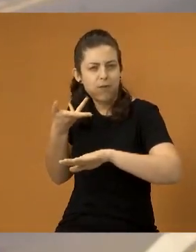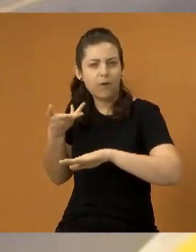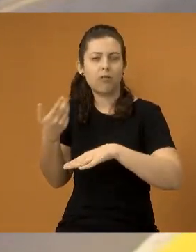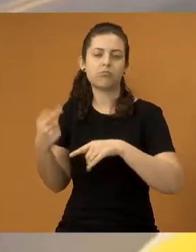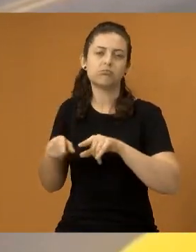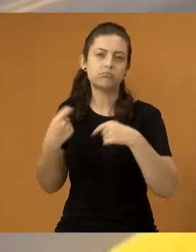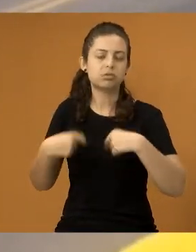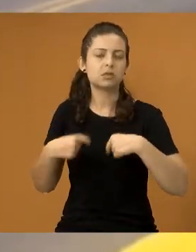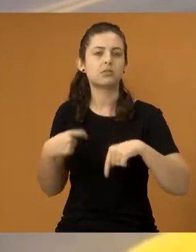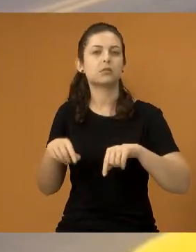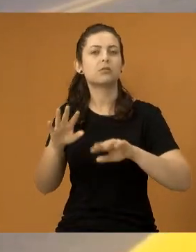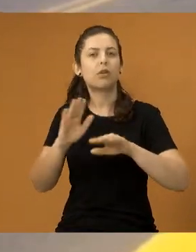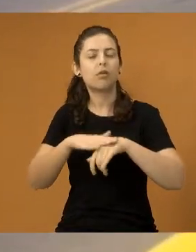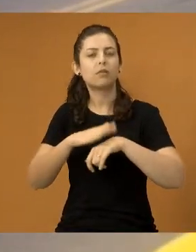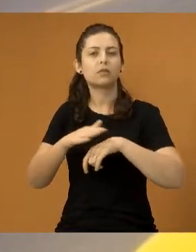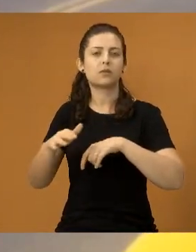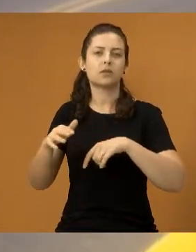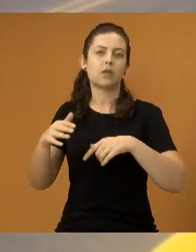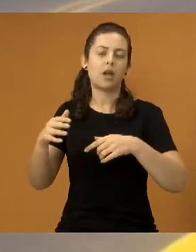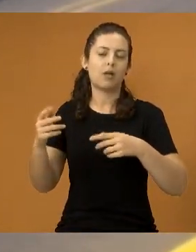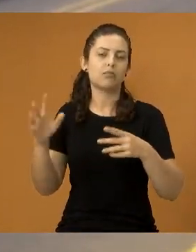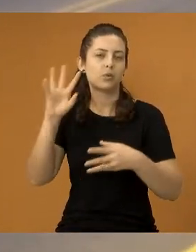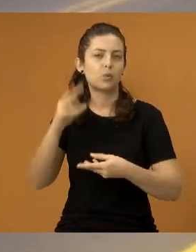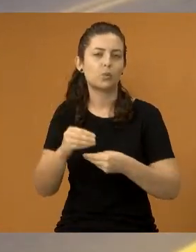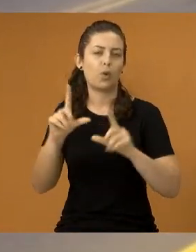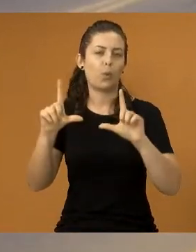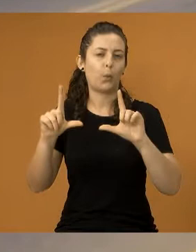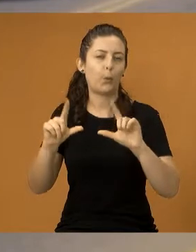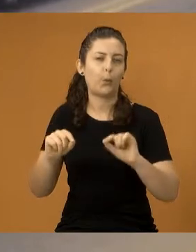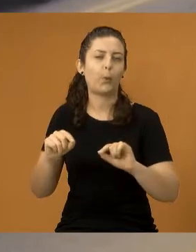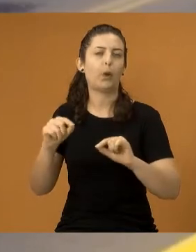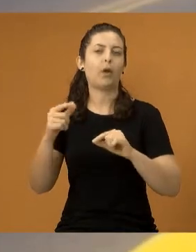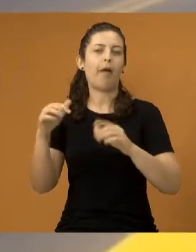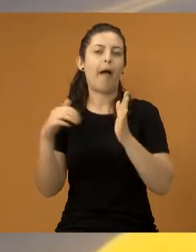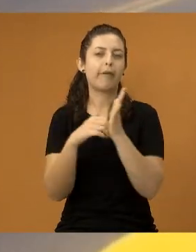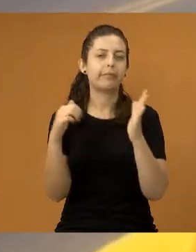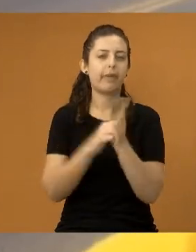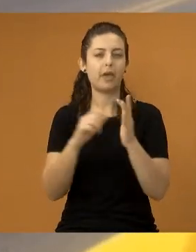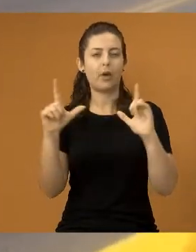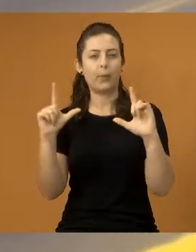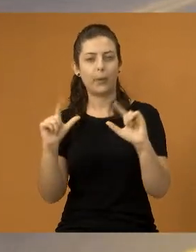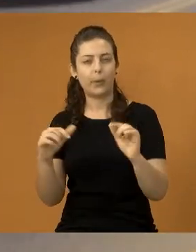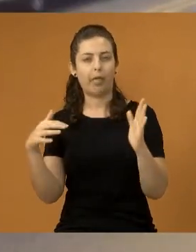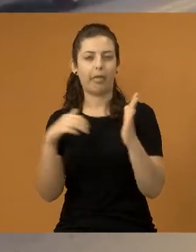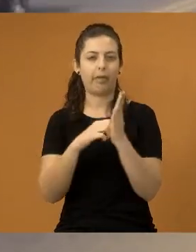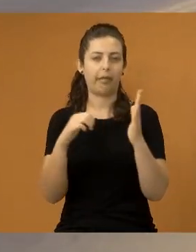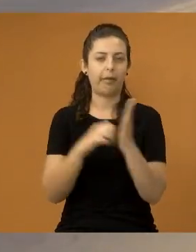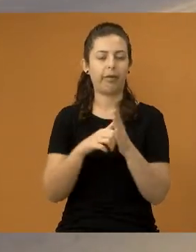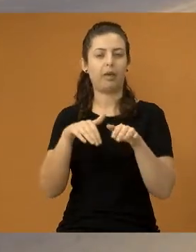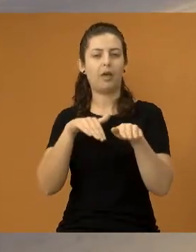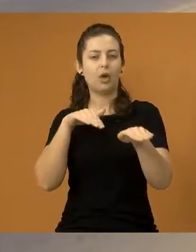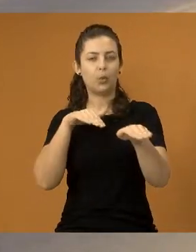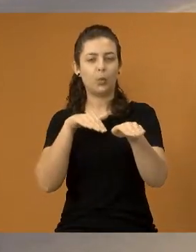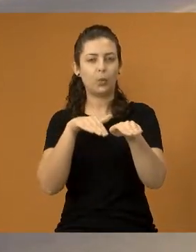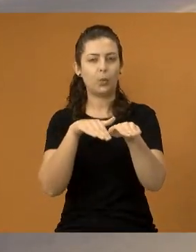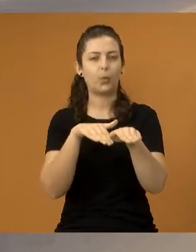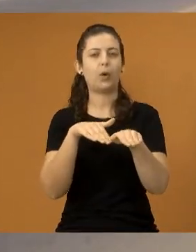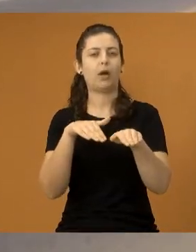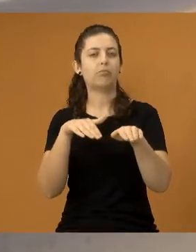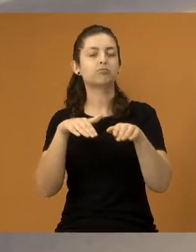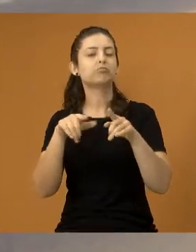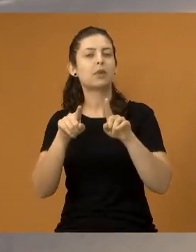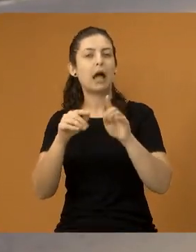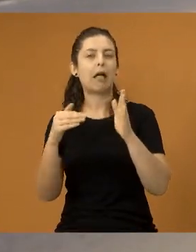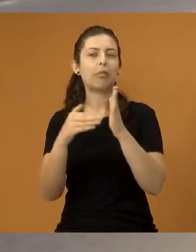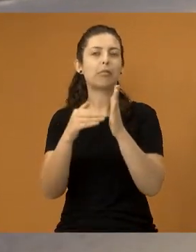Então, assim, a gente precisa que sejam tomadas as providências para diminuir os acidentes, diminuir o trânsito com a velocidade acima